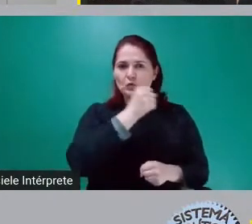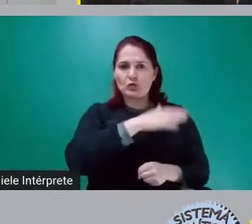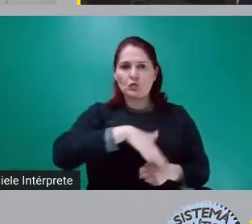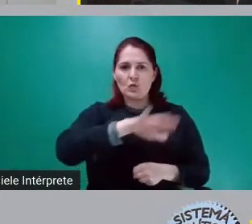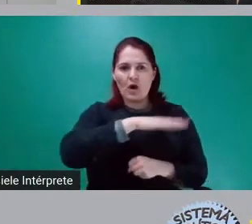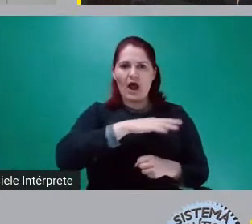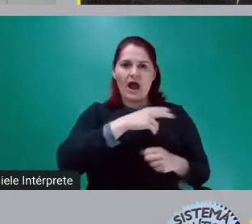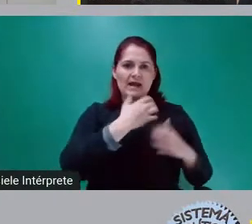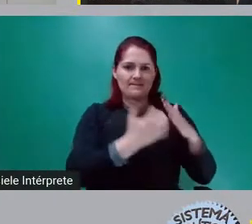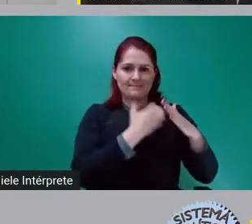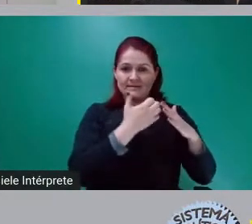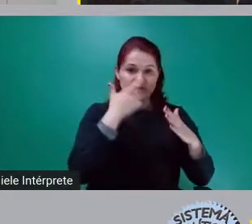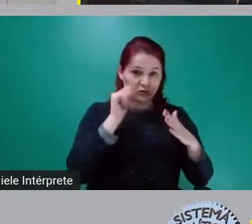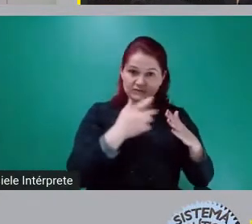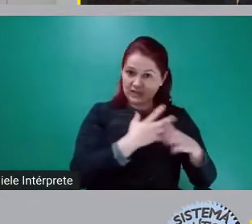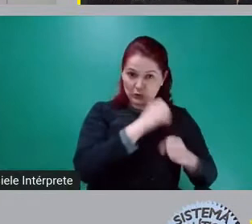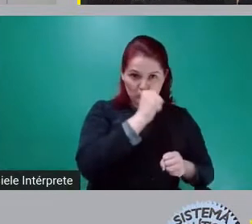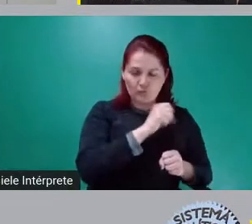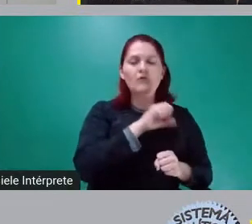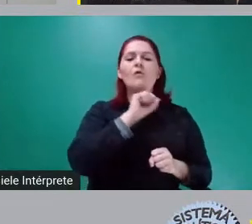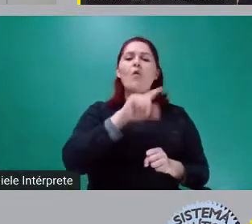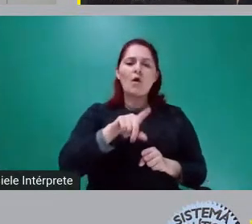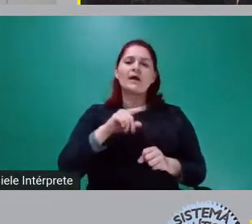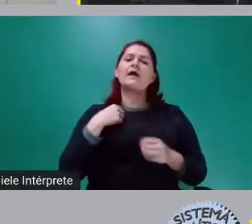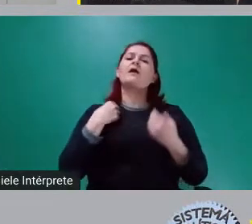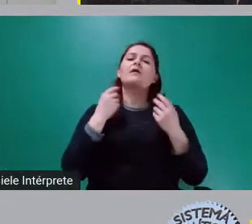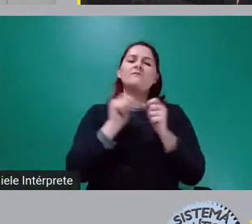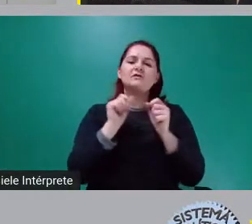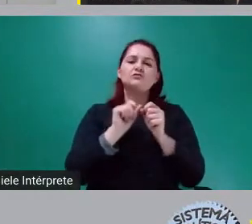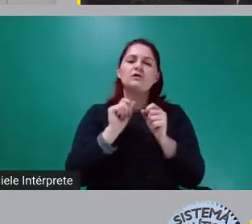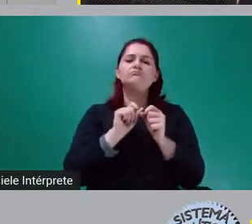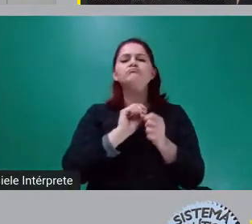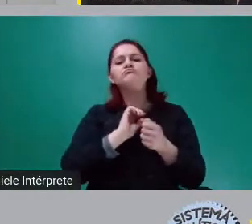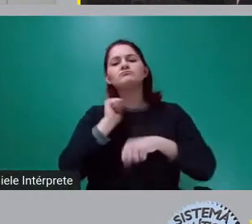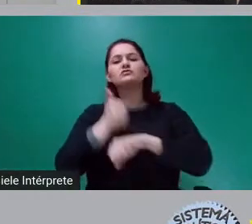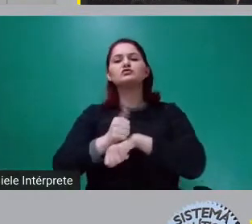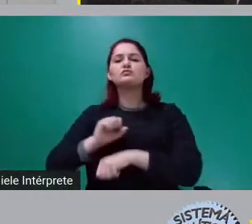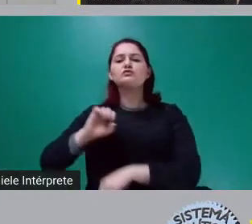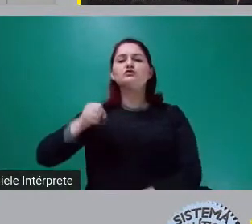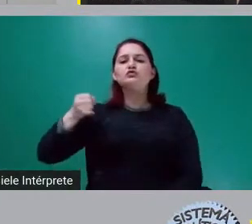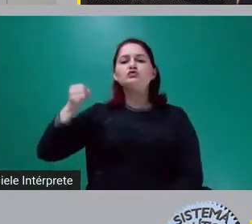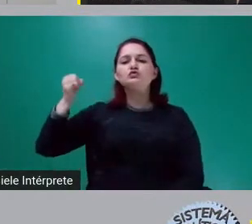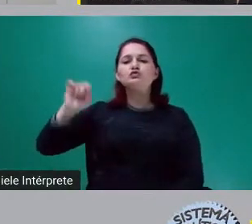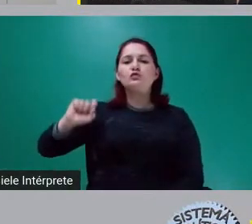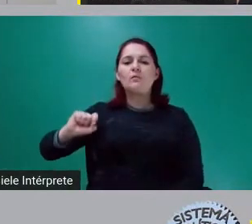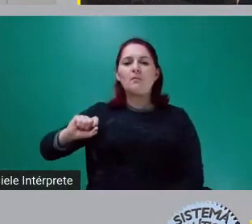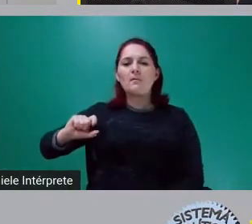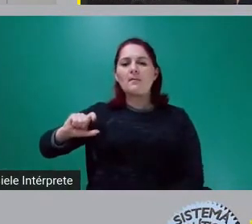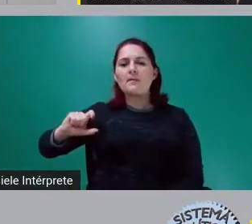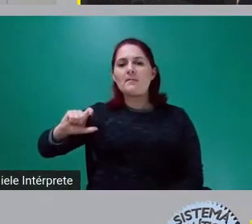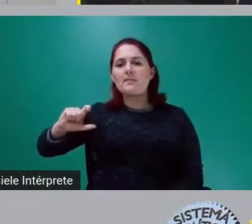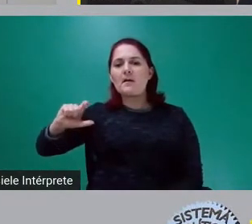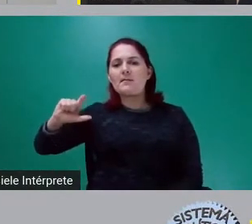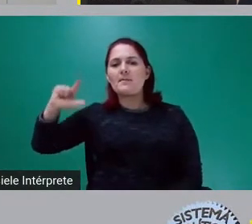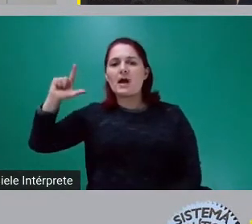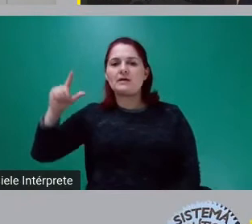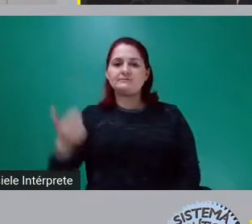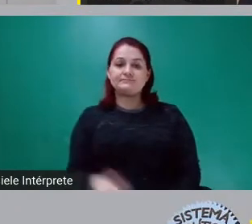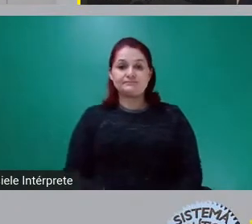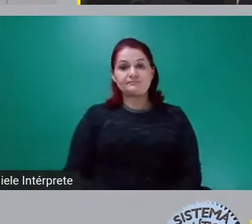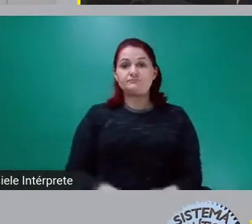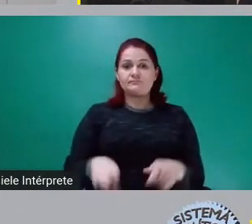juros. Você desloca a tua riqueza para a esfera financeira. E o povo brasileiro